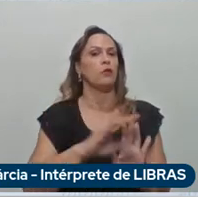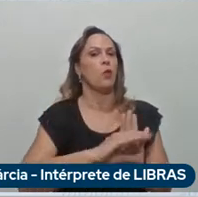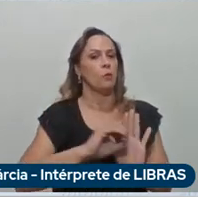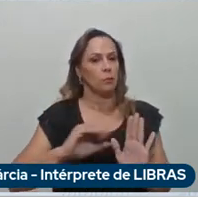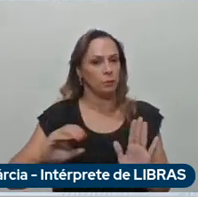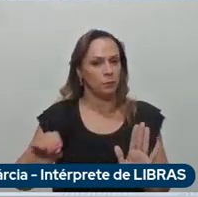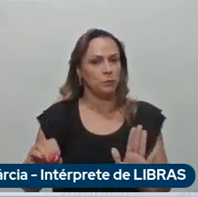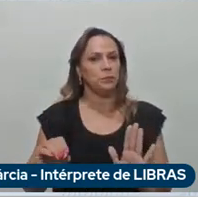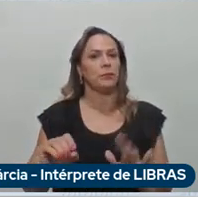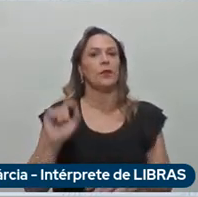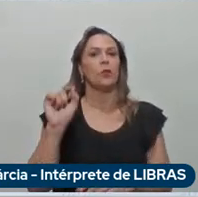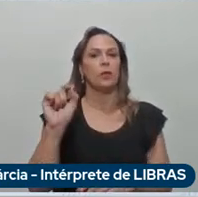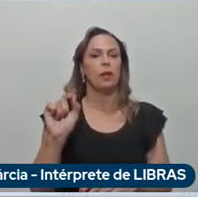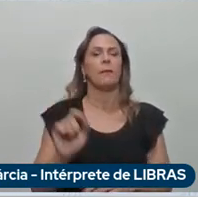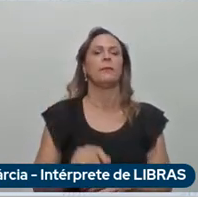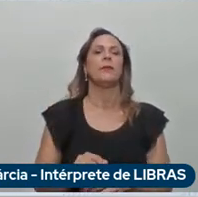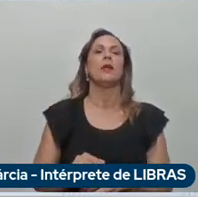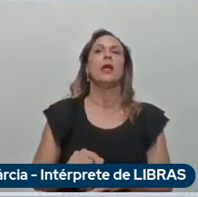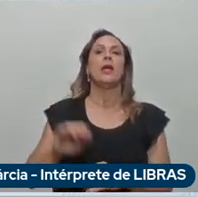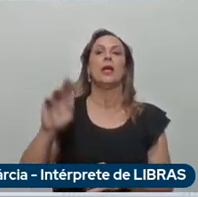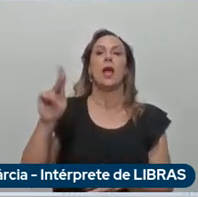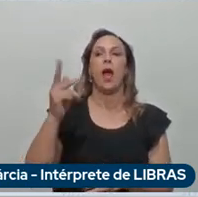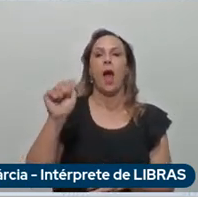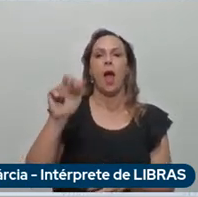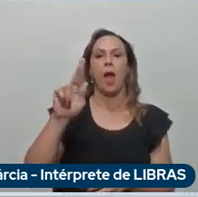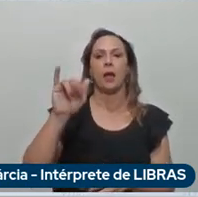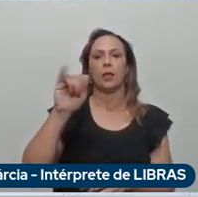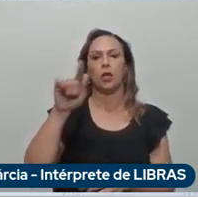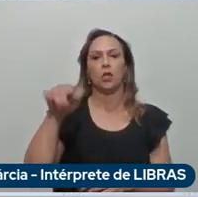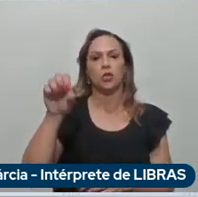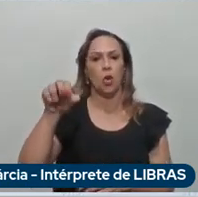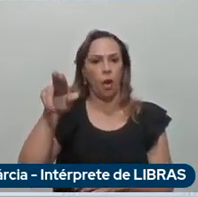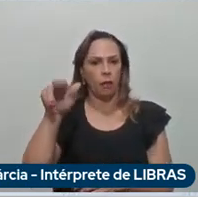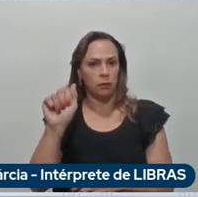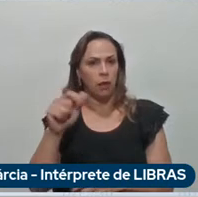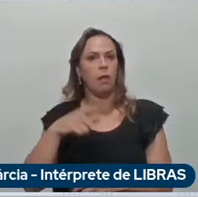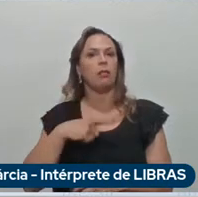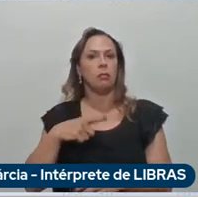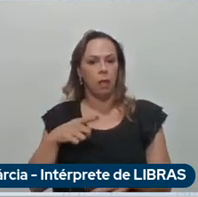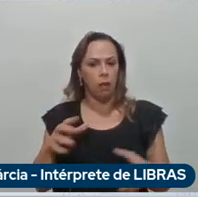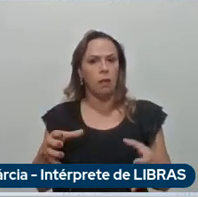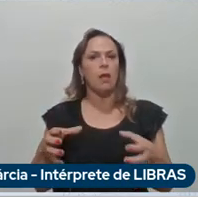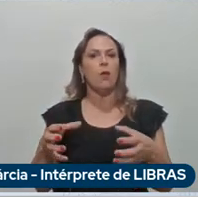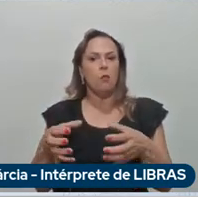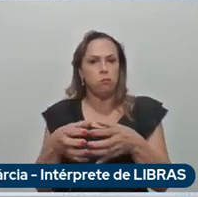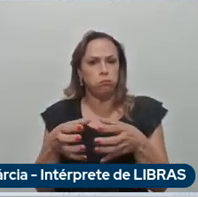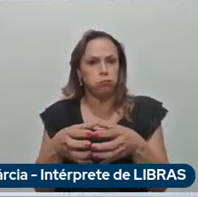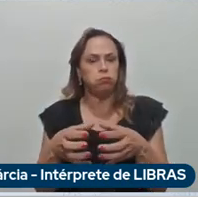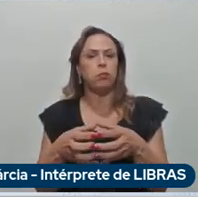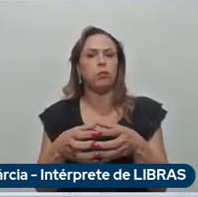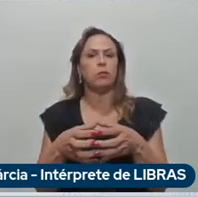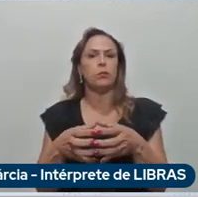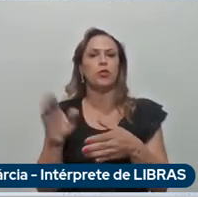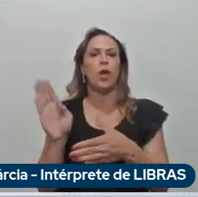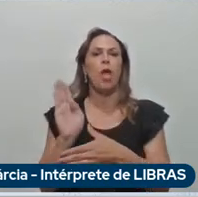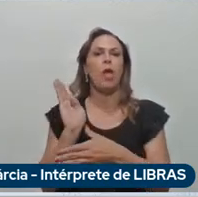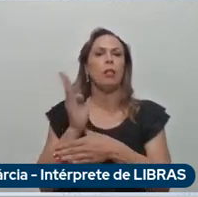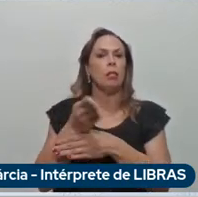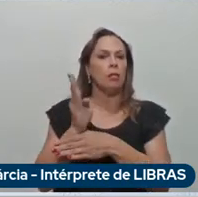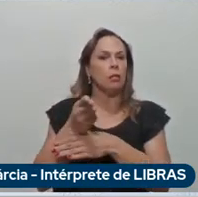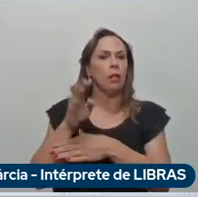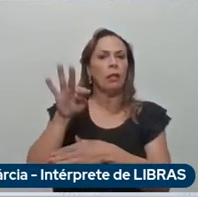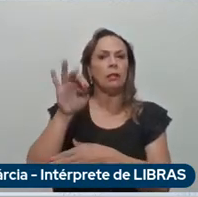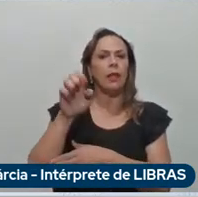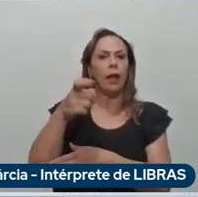de táxi que dentro dessa parceria foram desenvolvidos que mais ou menos conta mil táxis